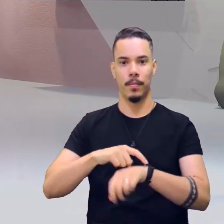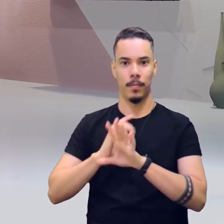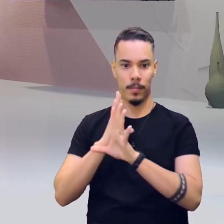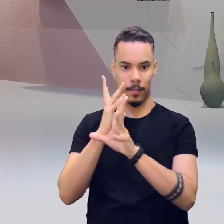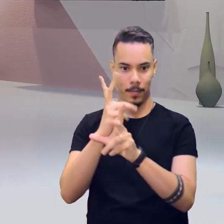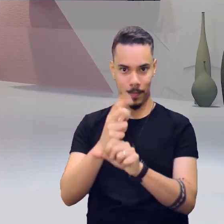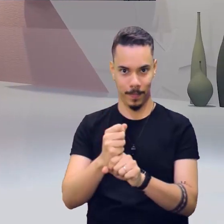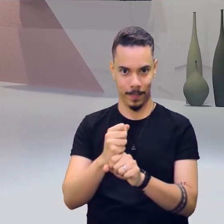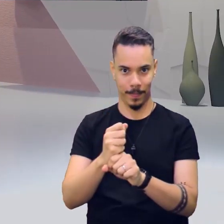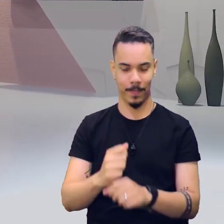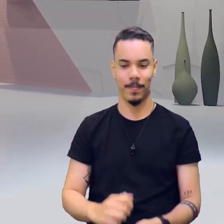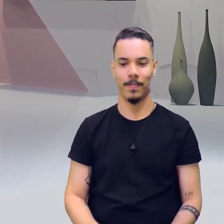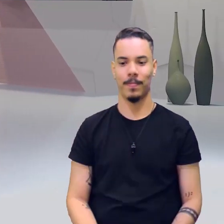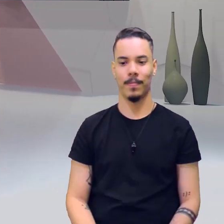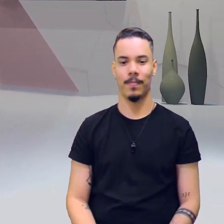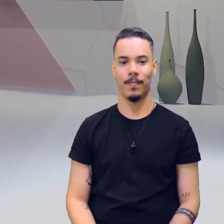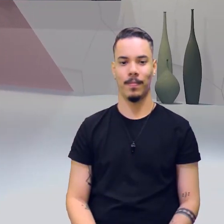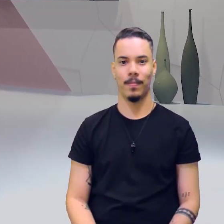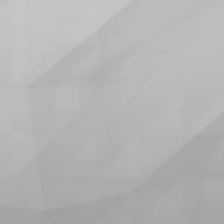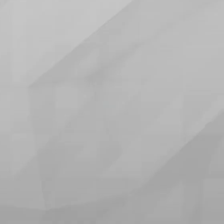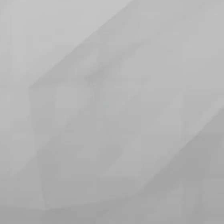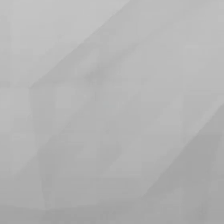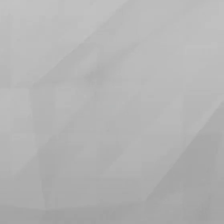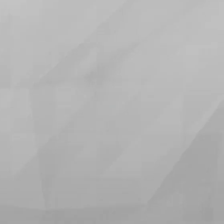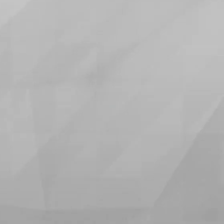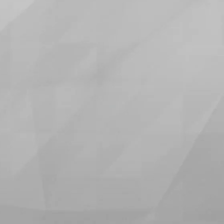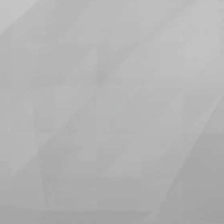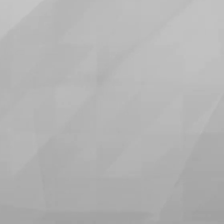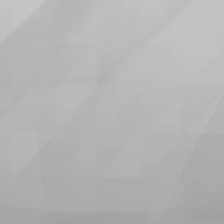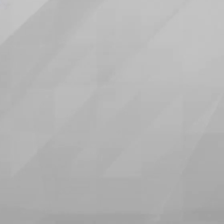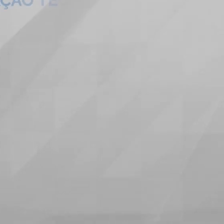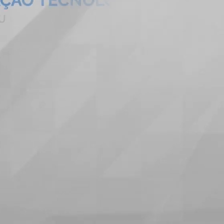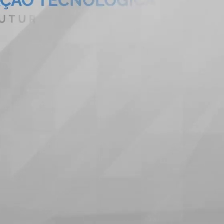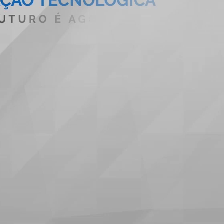de revisão. Até lá. Tchau.